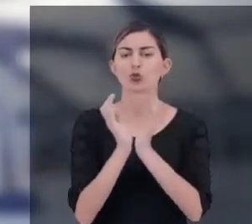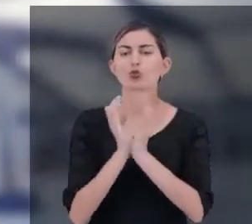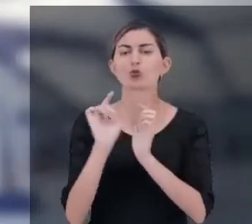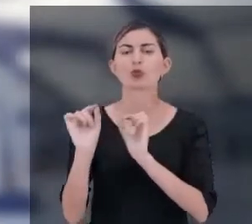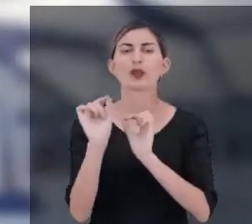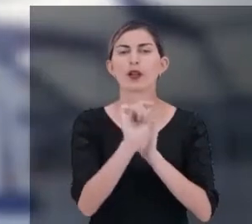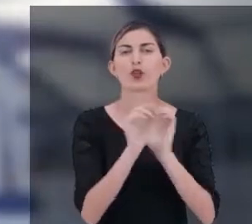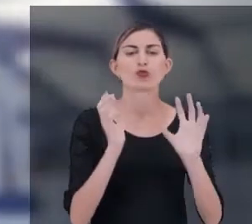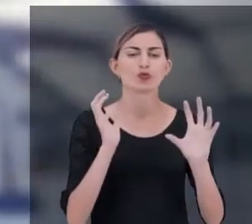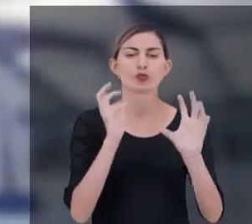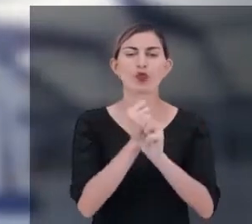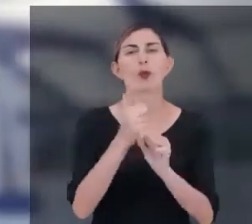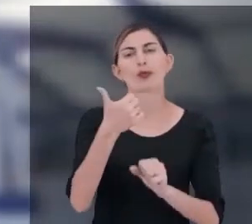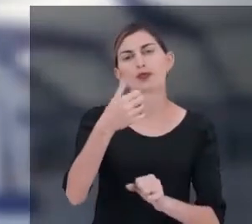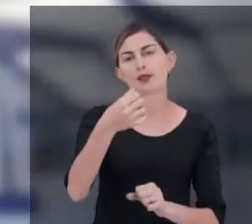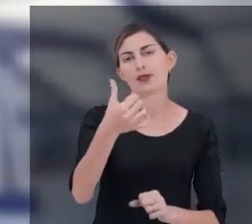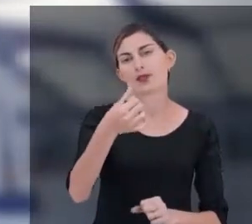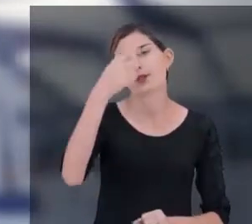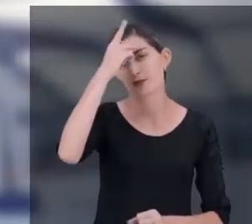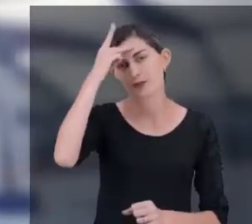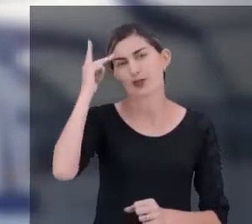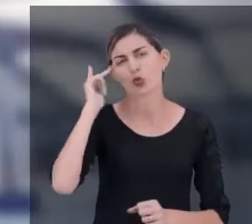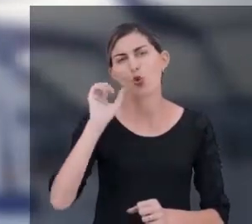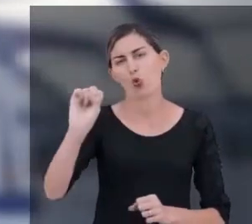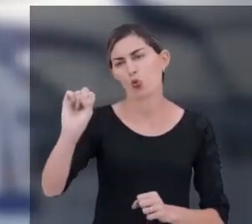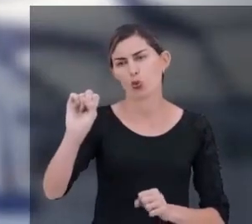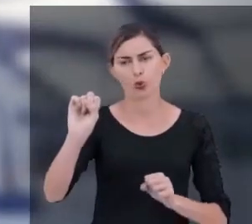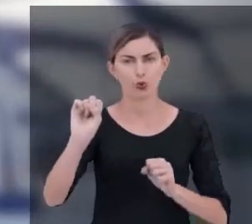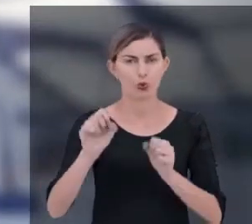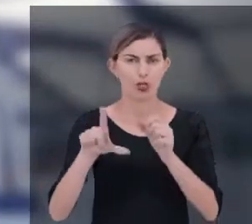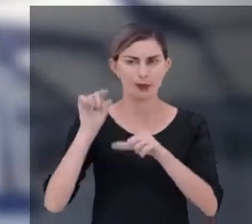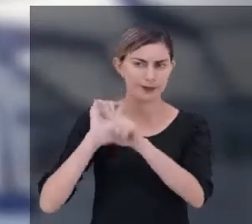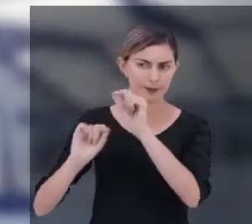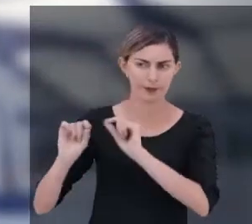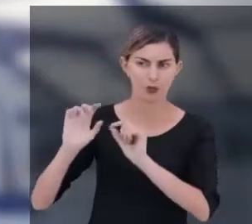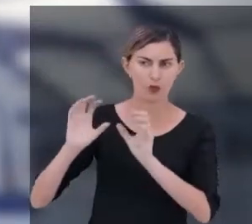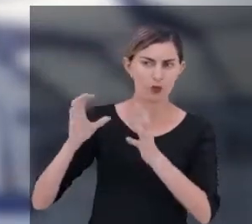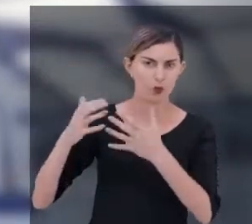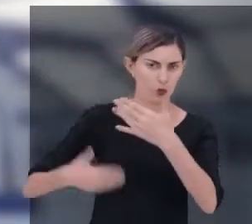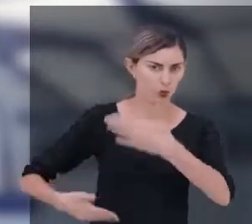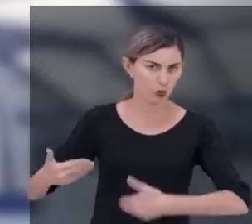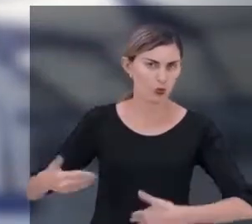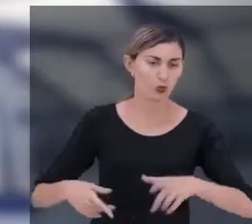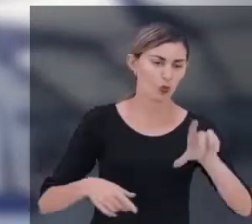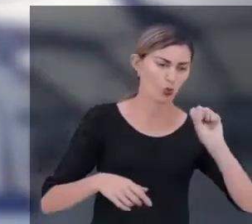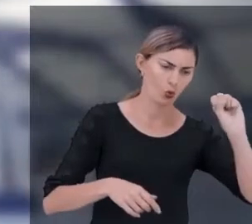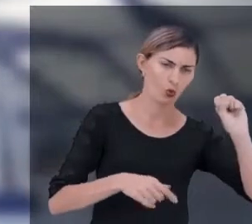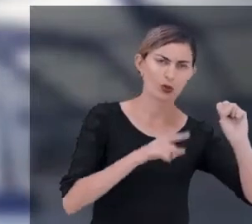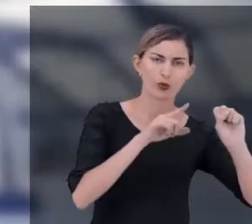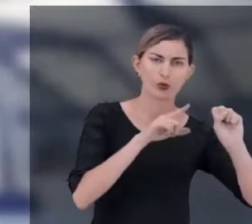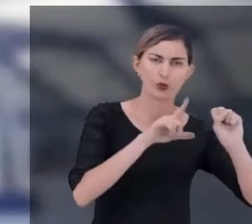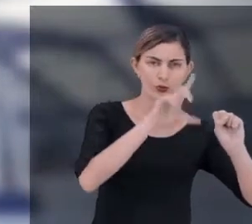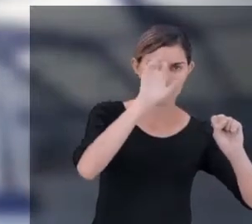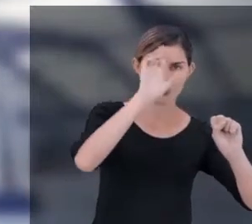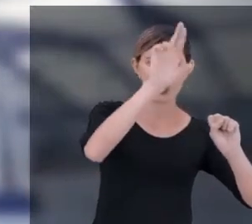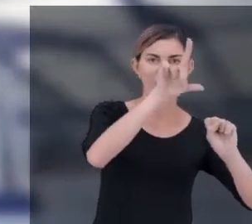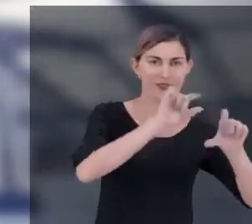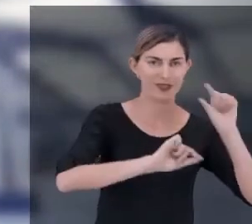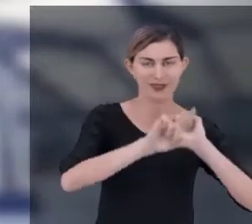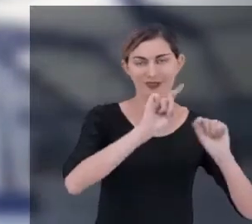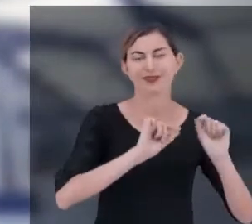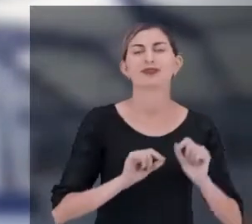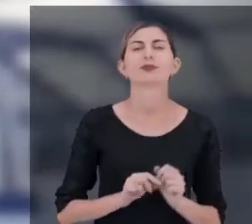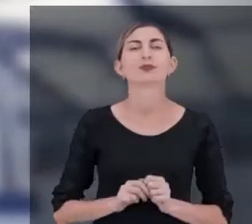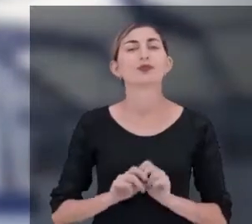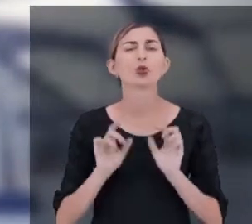Então, no total, seriam 16 membros. Oito membros eleitos pelos funcionários e oito indicados pelo empregador.